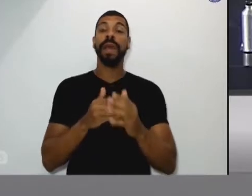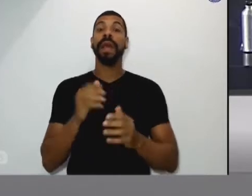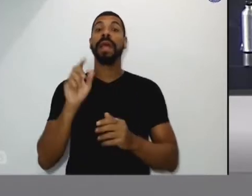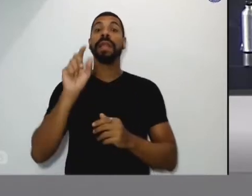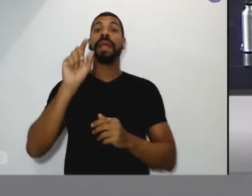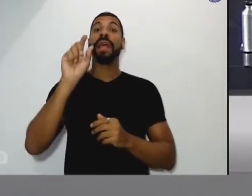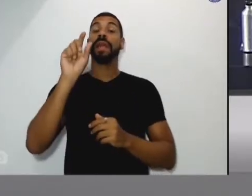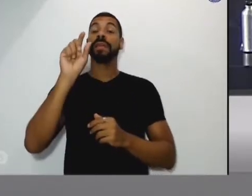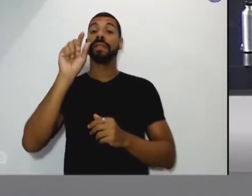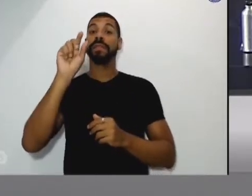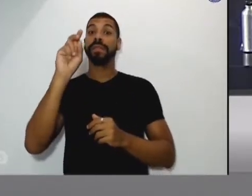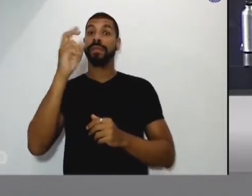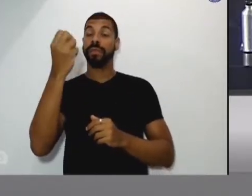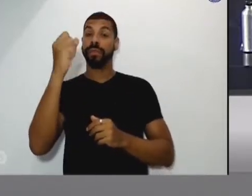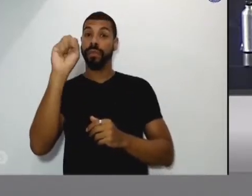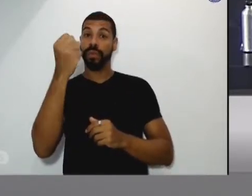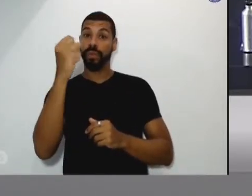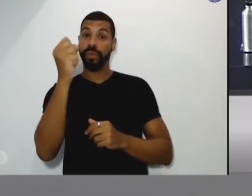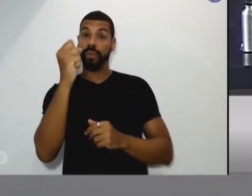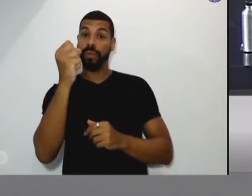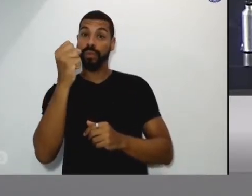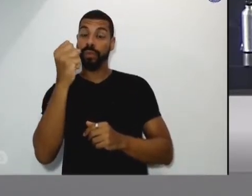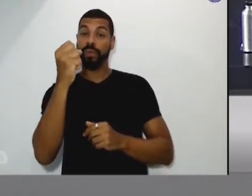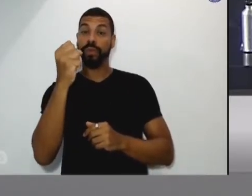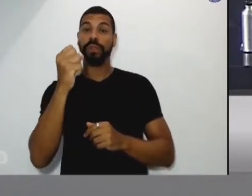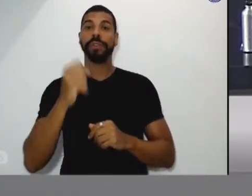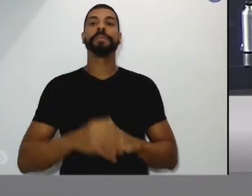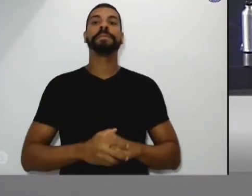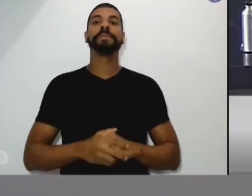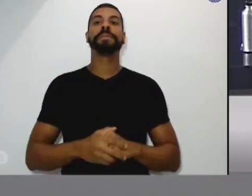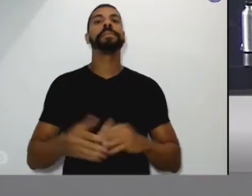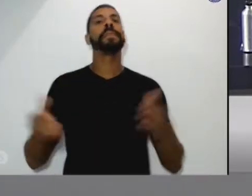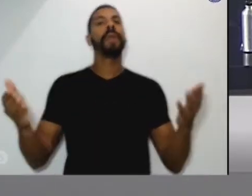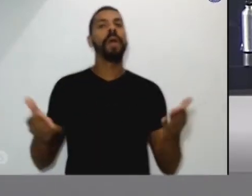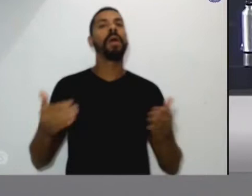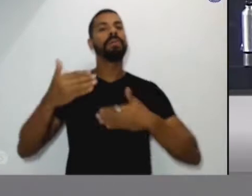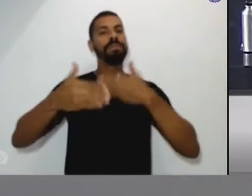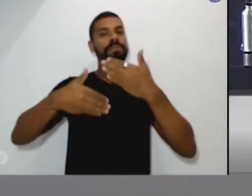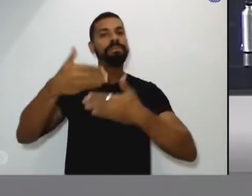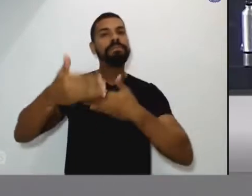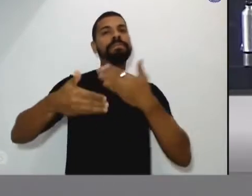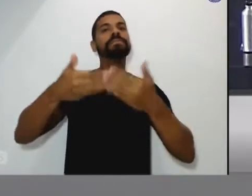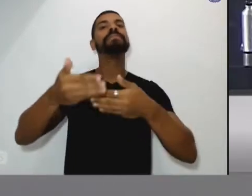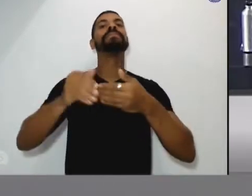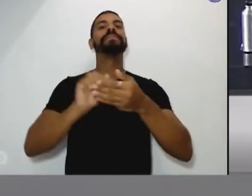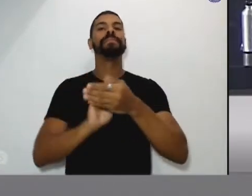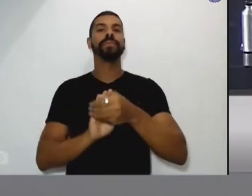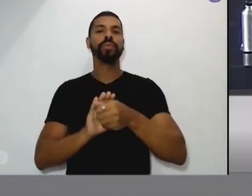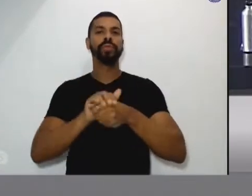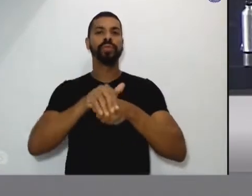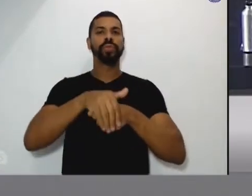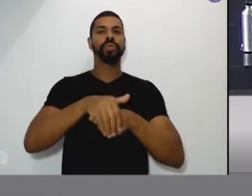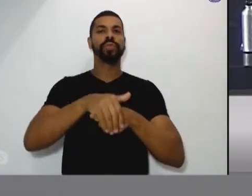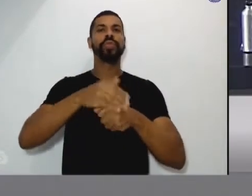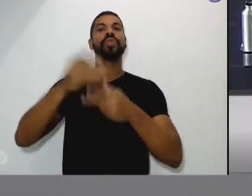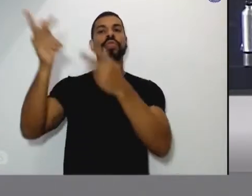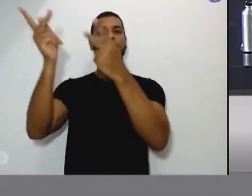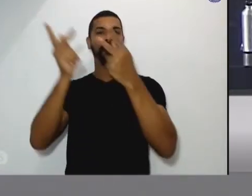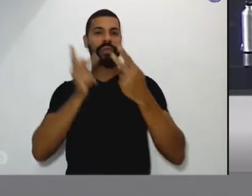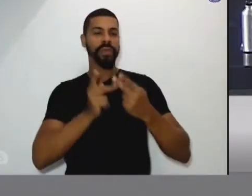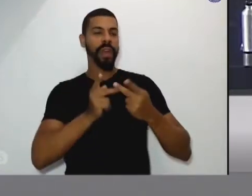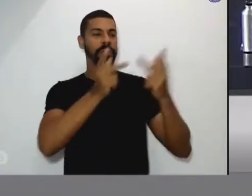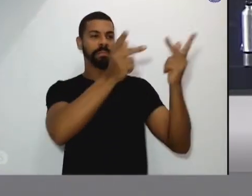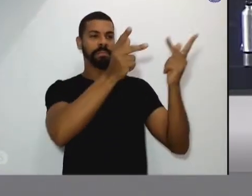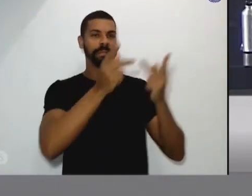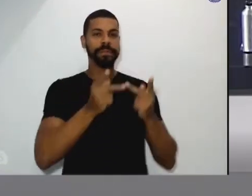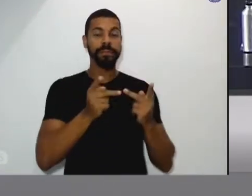No decorrer desta noite, teremos a explanação por parte dos convidados e, a seguir, todos